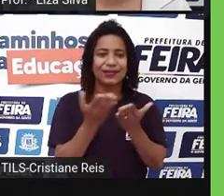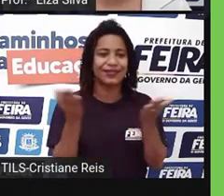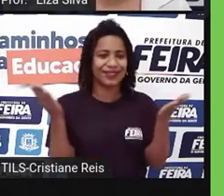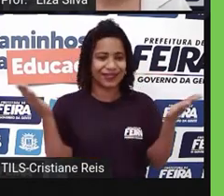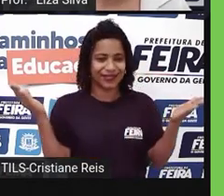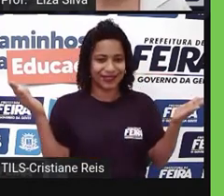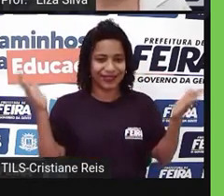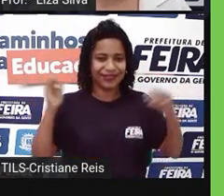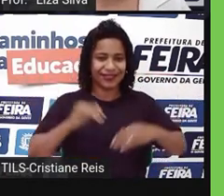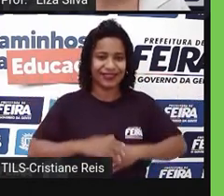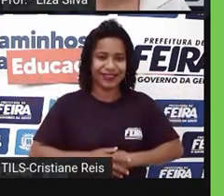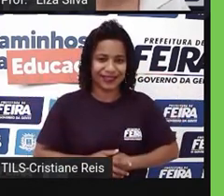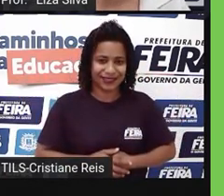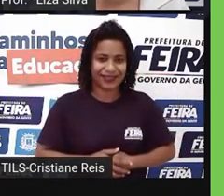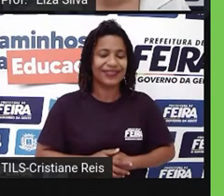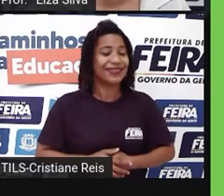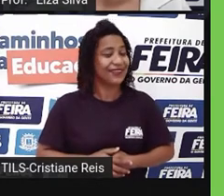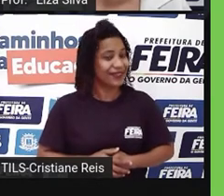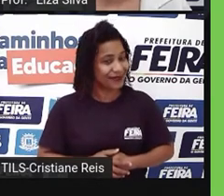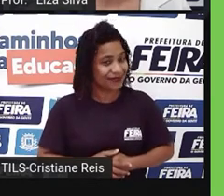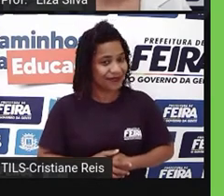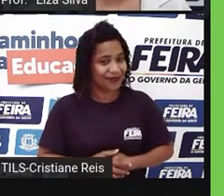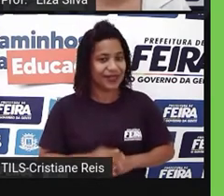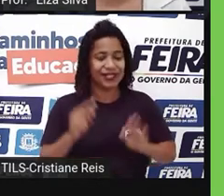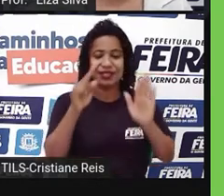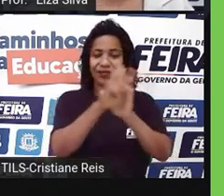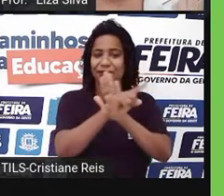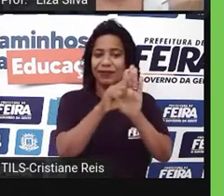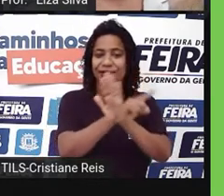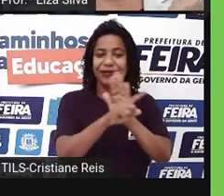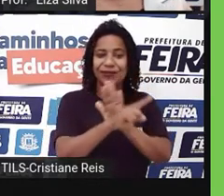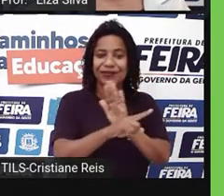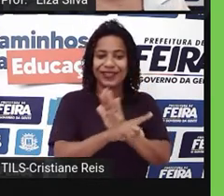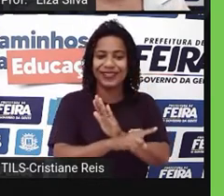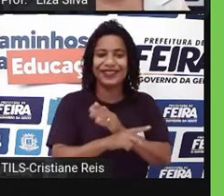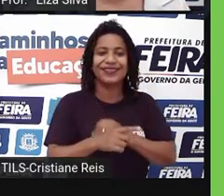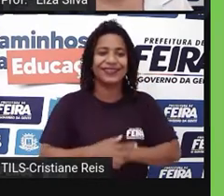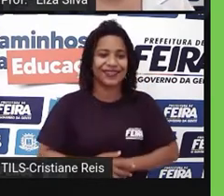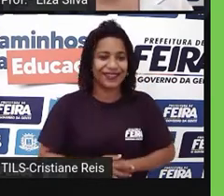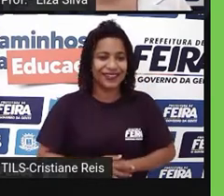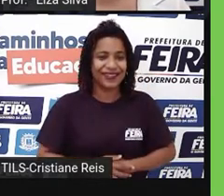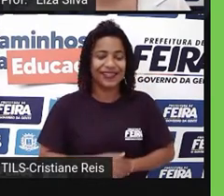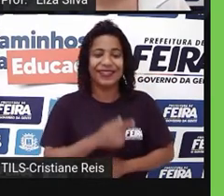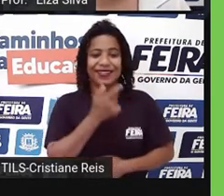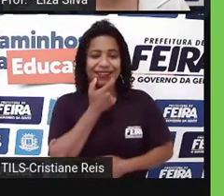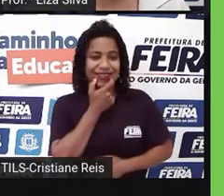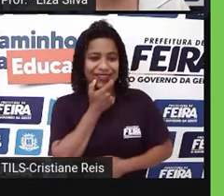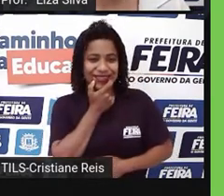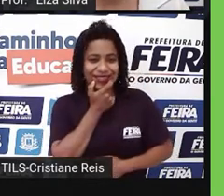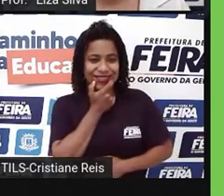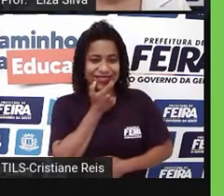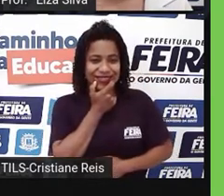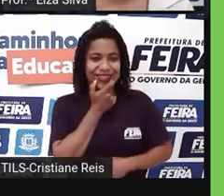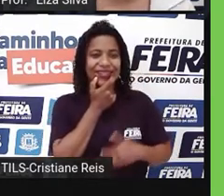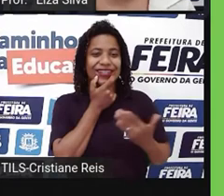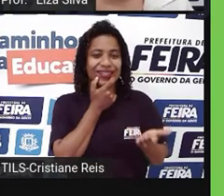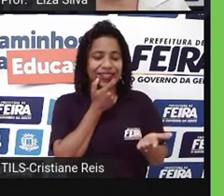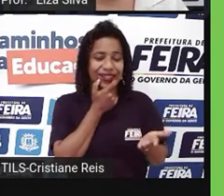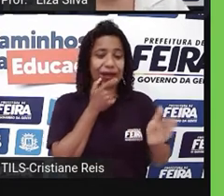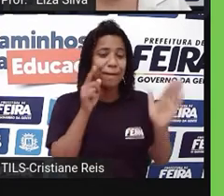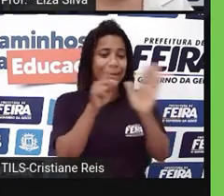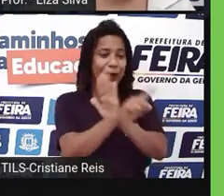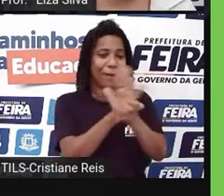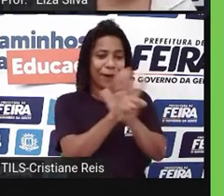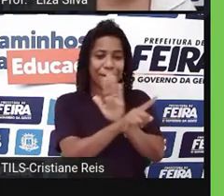Os WH questions. Então, são o que a gente chama na nossa língua de pronomes interrogativos. Aquelas